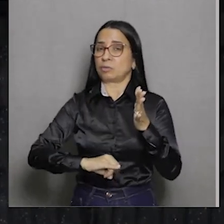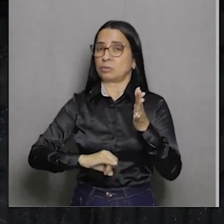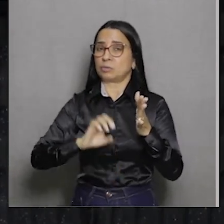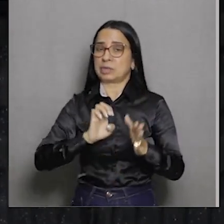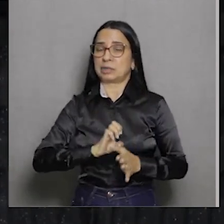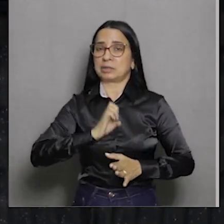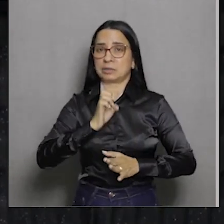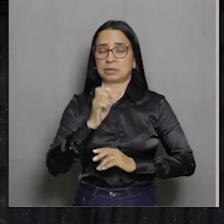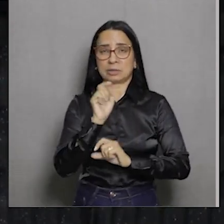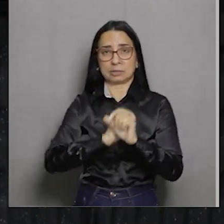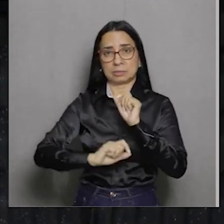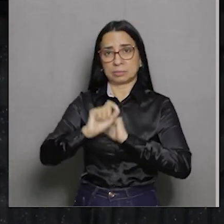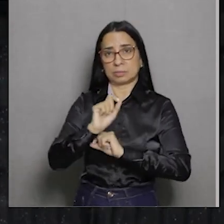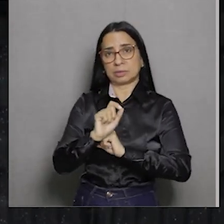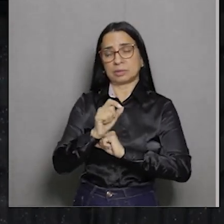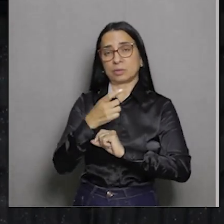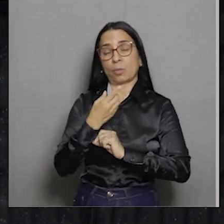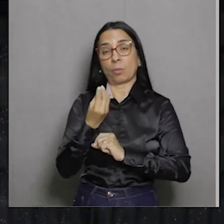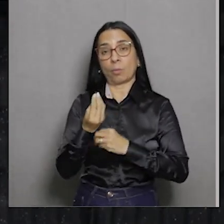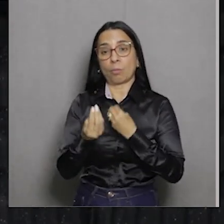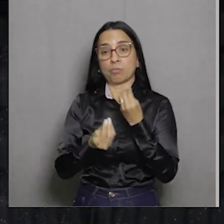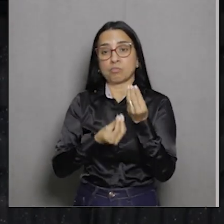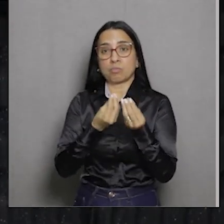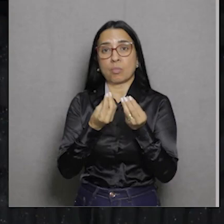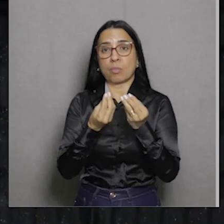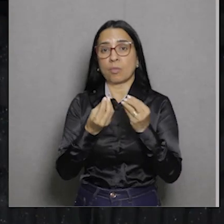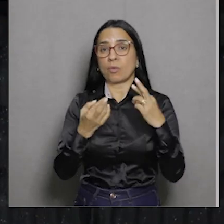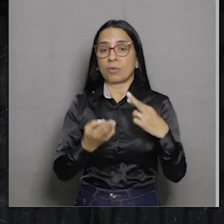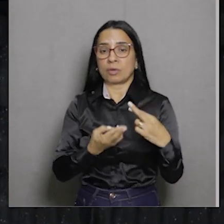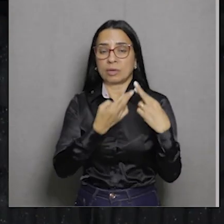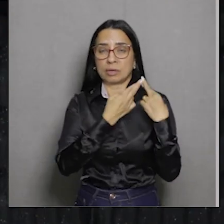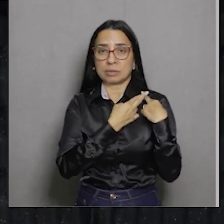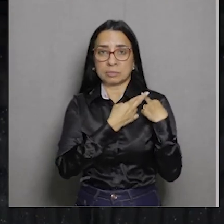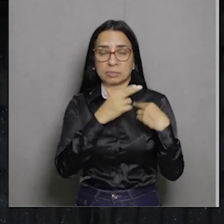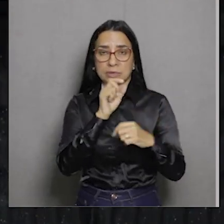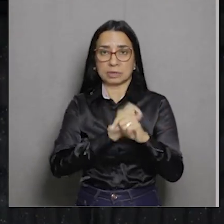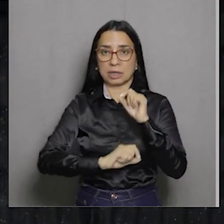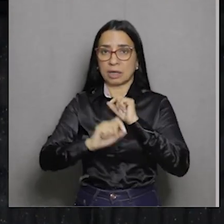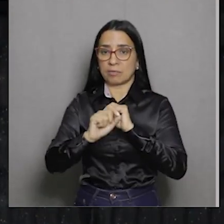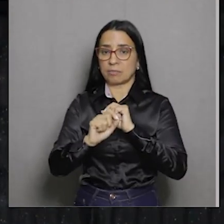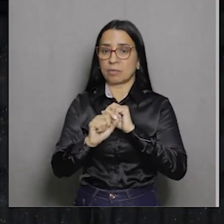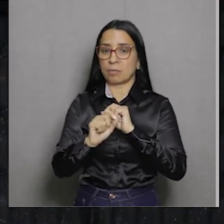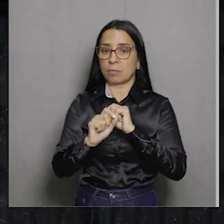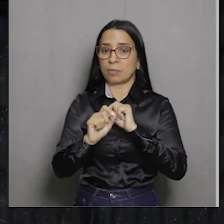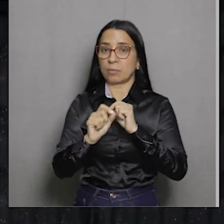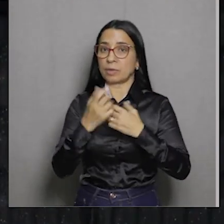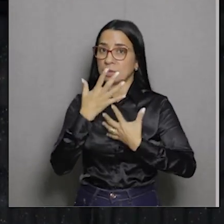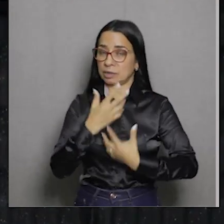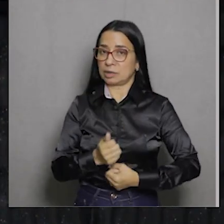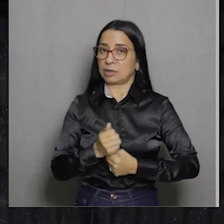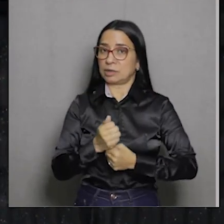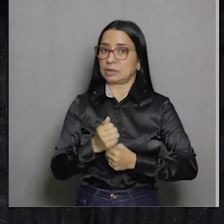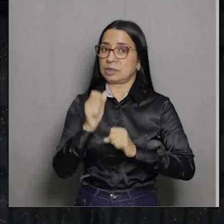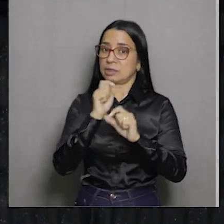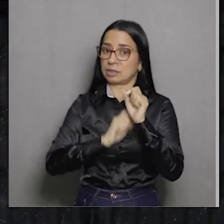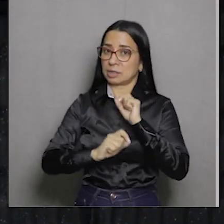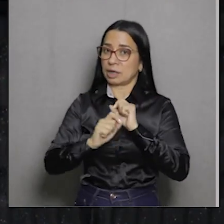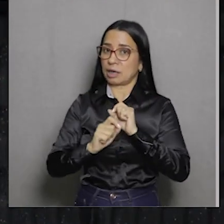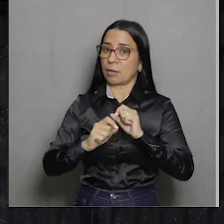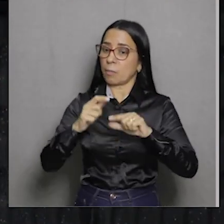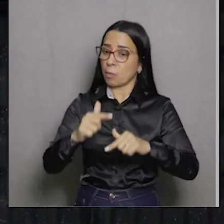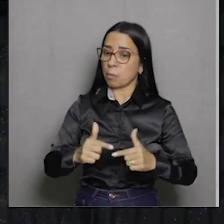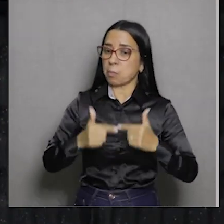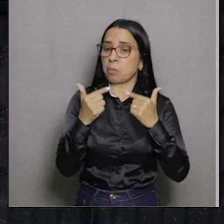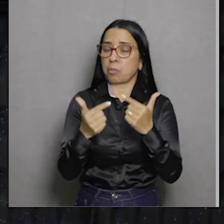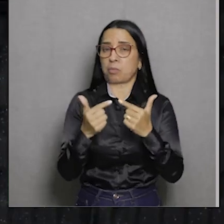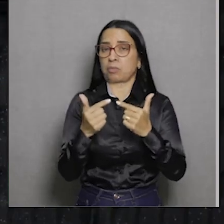mas Tiradentes está ali como um grande responsável por abraçar o protagonismo do movimento.